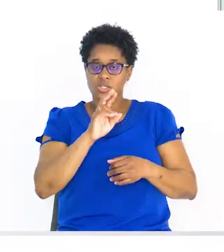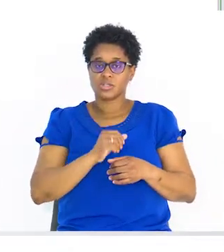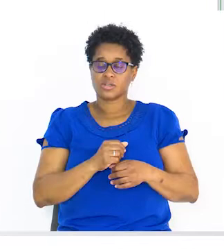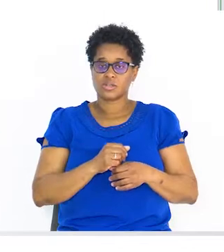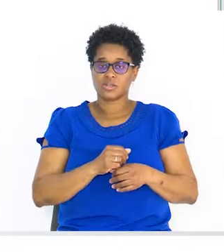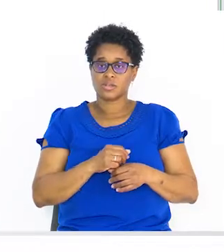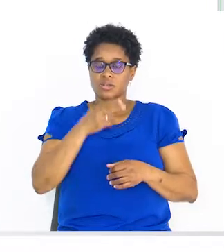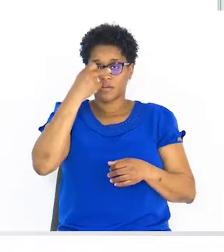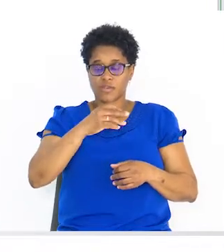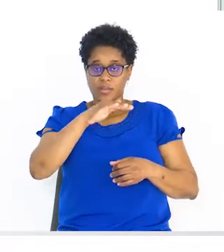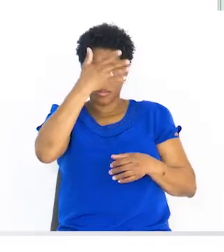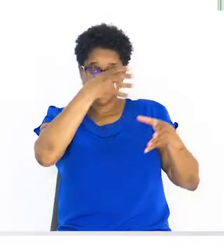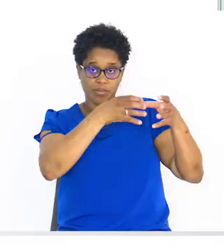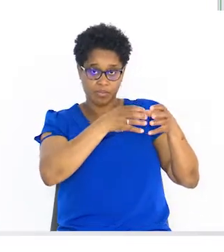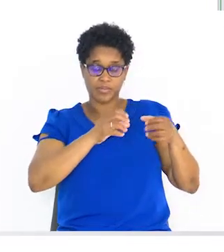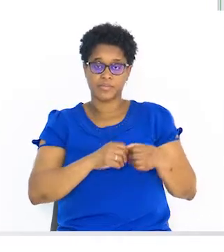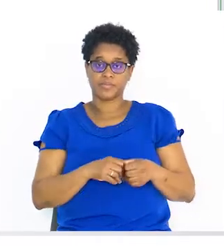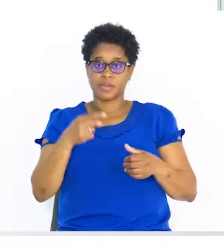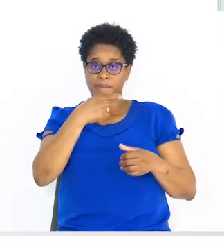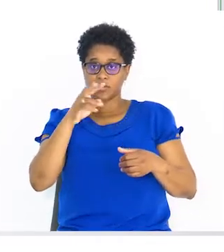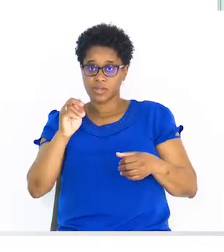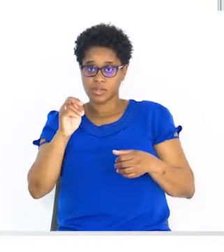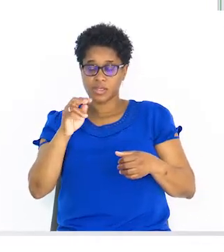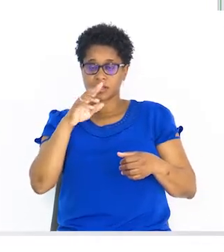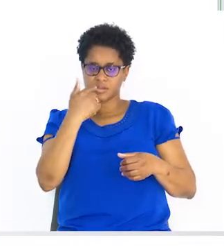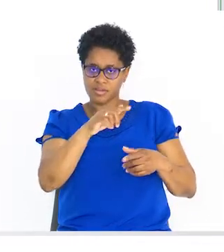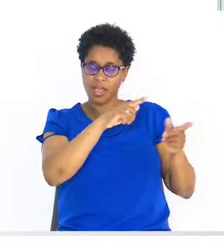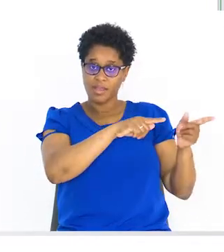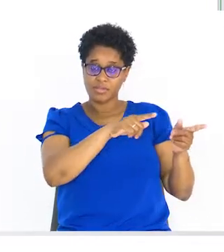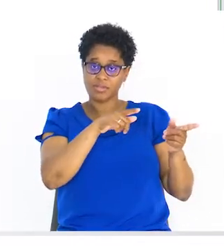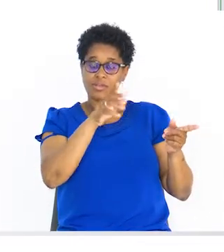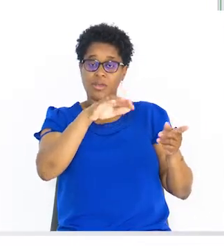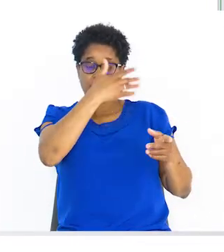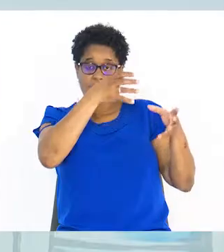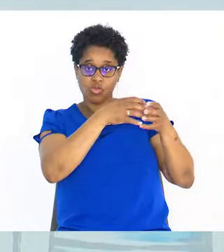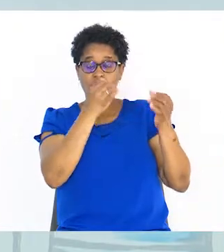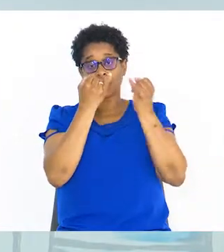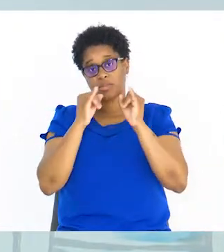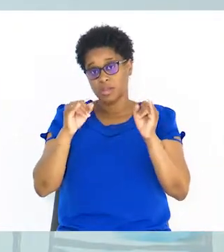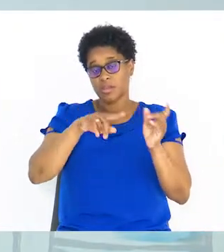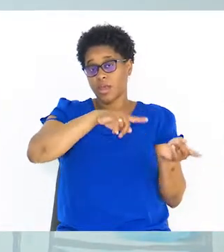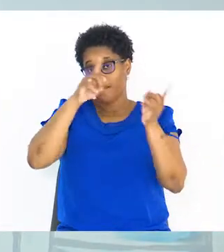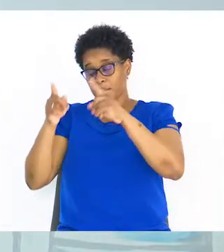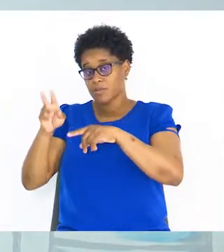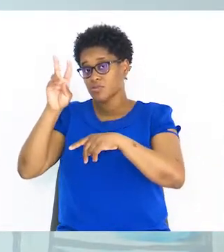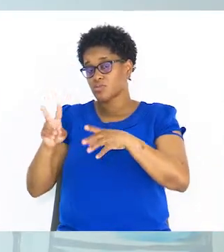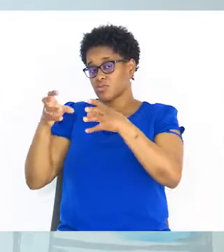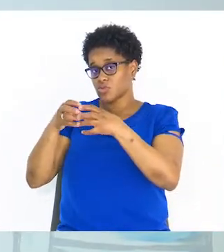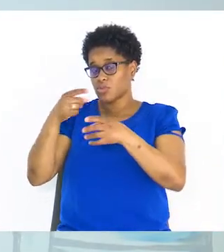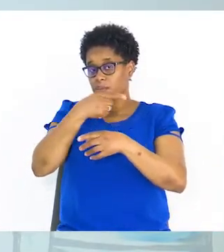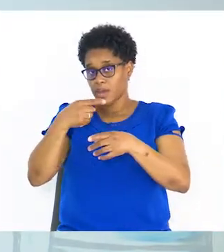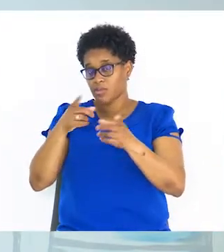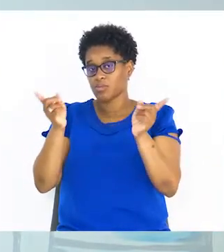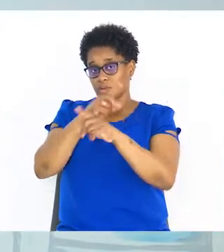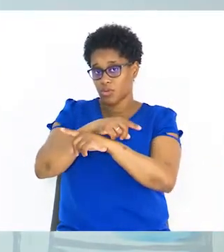x fica no primeiro membro. Menos 3 está no primeiro membro. o termo independente. Passa para o segundo membro.